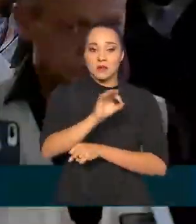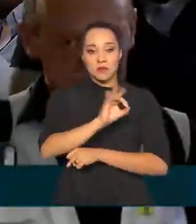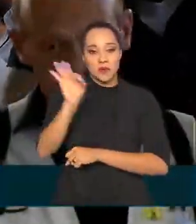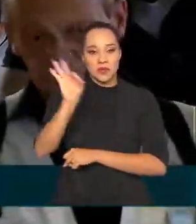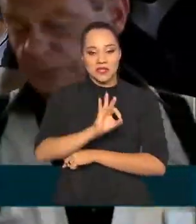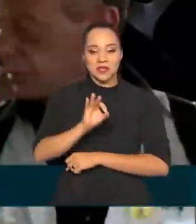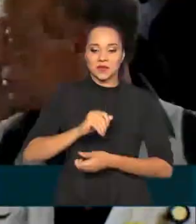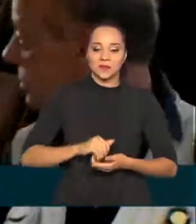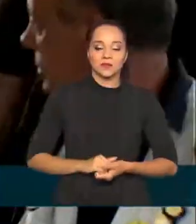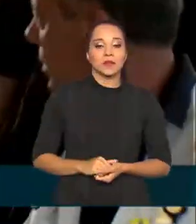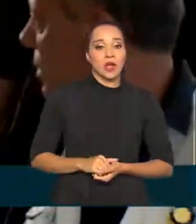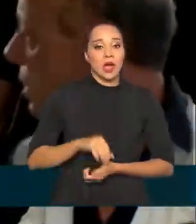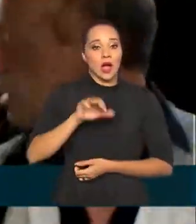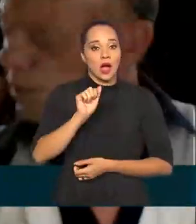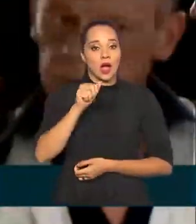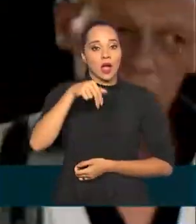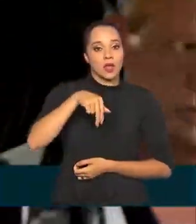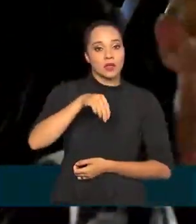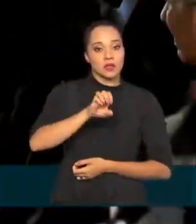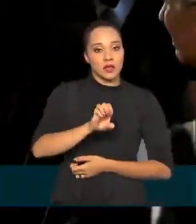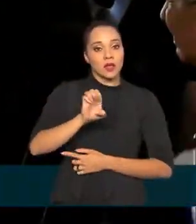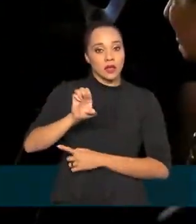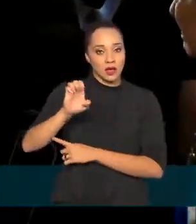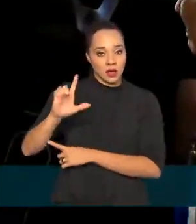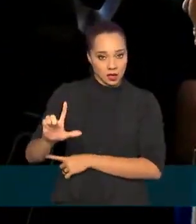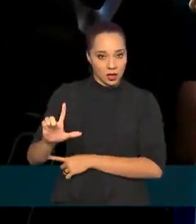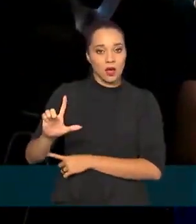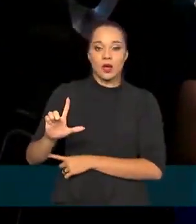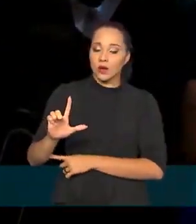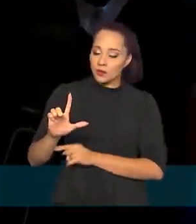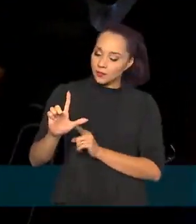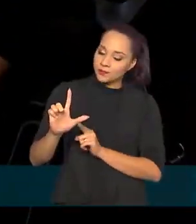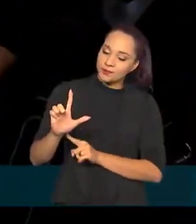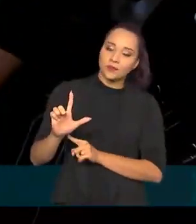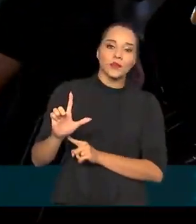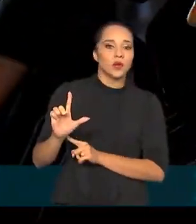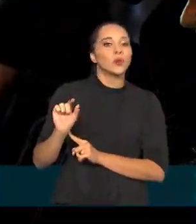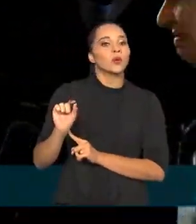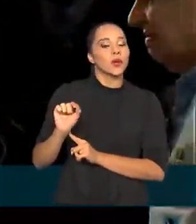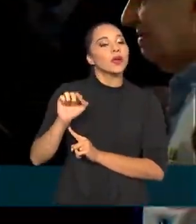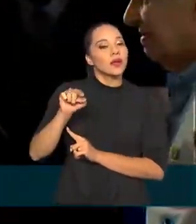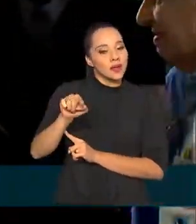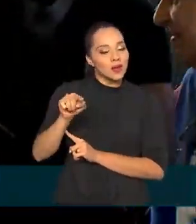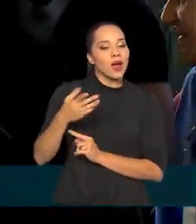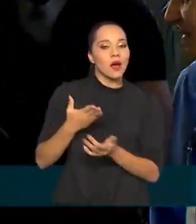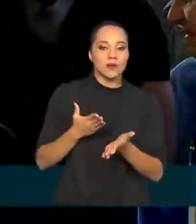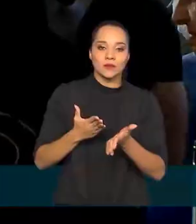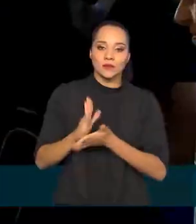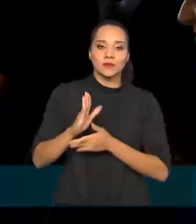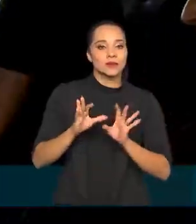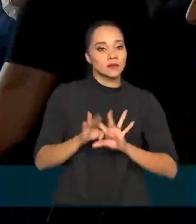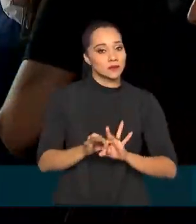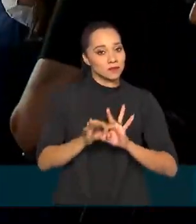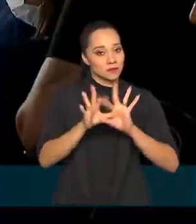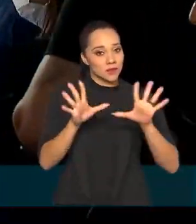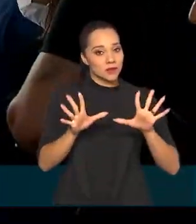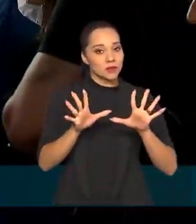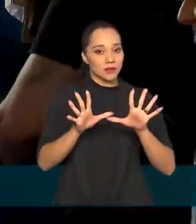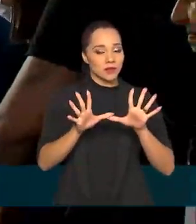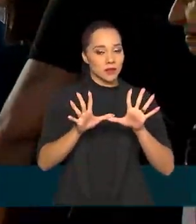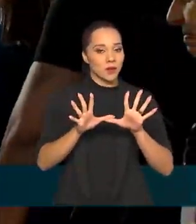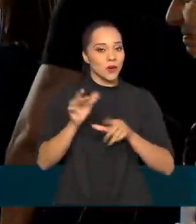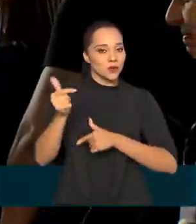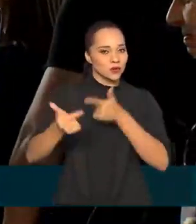A Agência Nacional de Energia Elétrica, a ANEEL, autorizou a liberação operacional